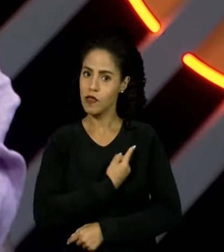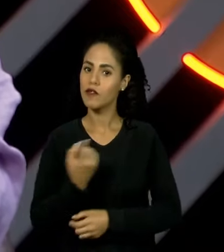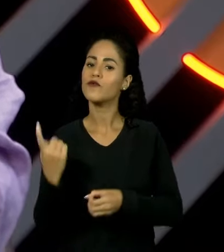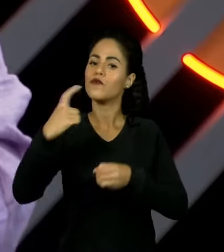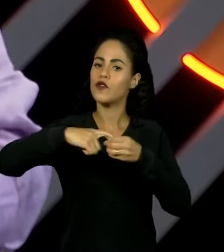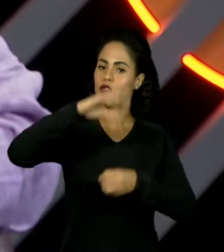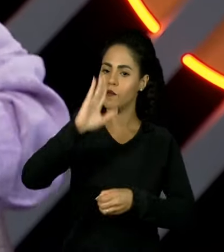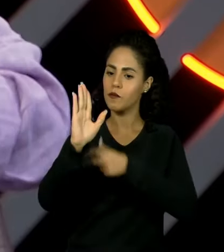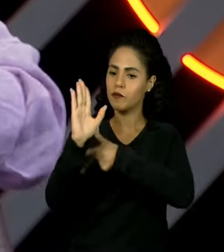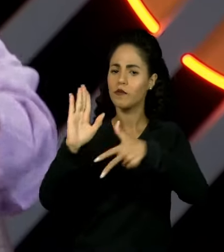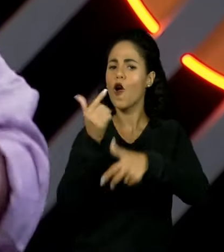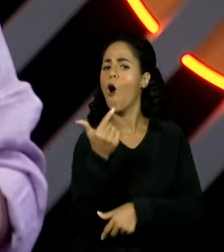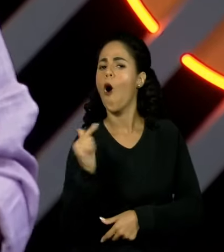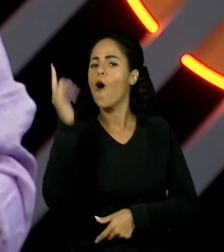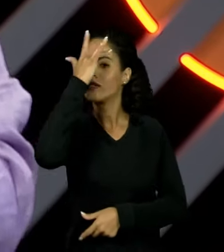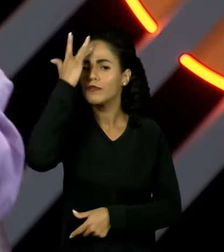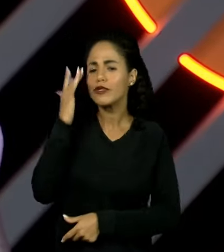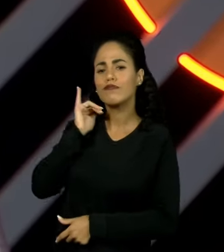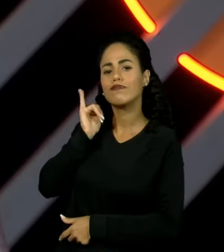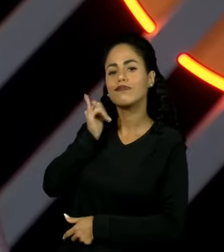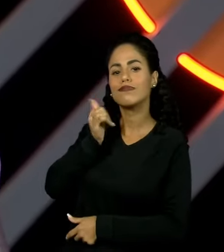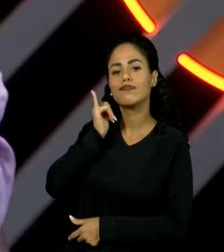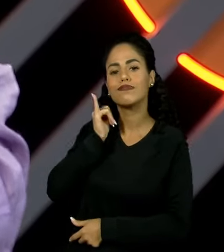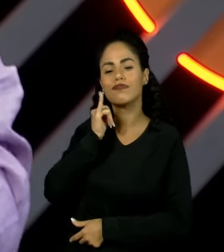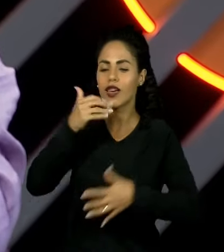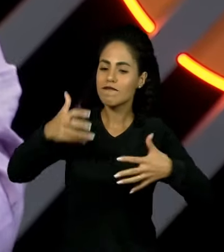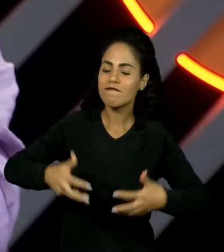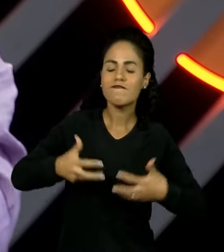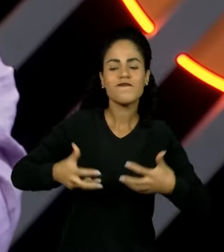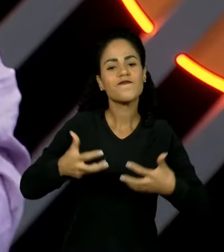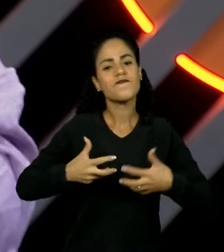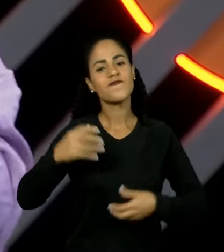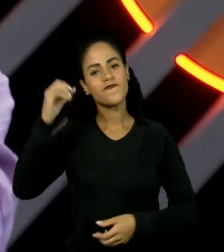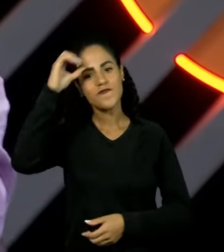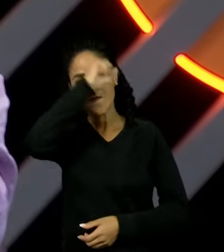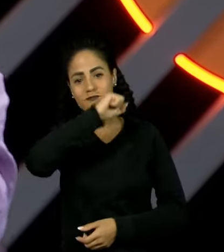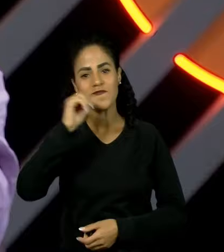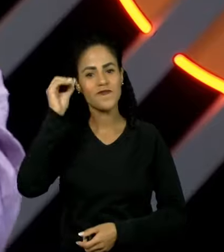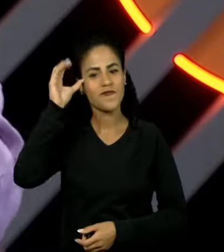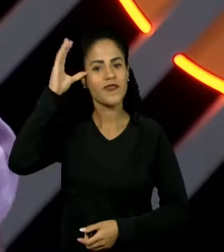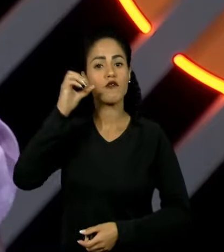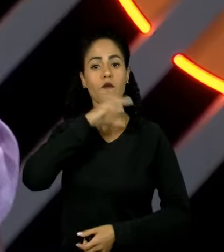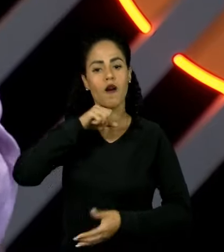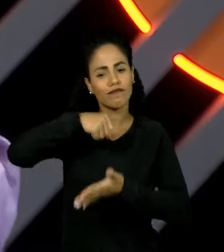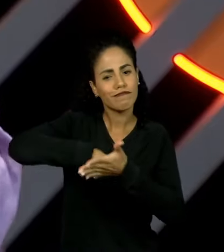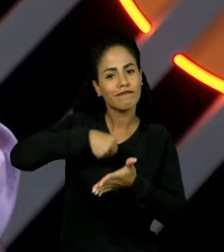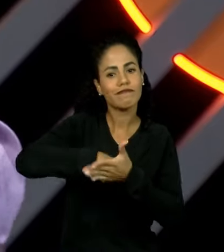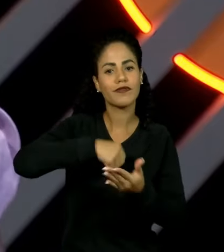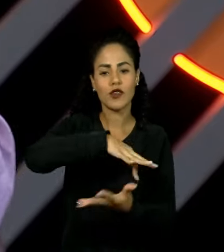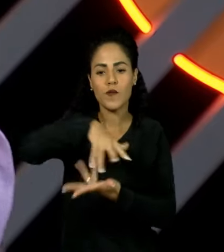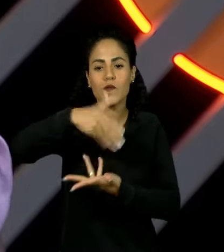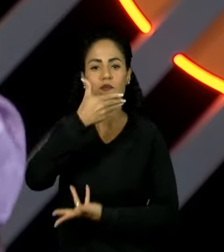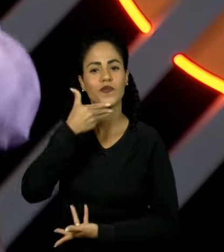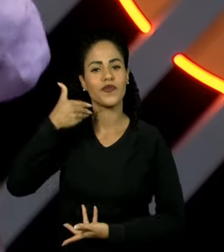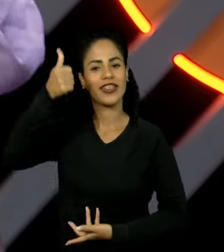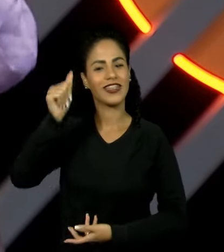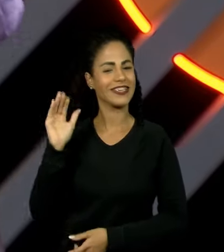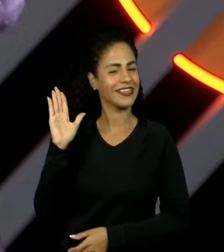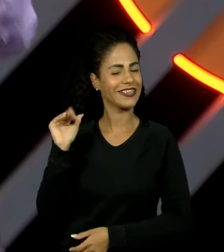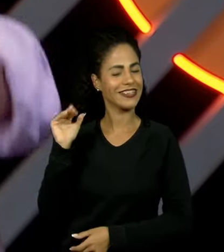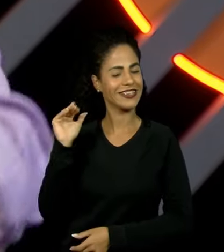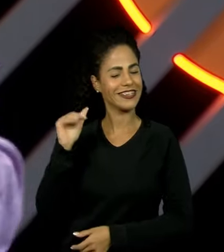volta com outras histórias inspiradoras de pessoas que lutam para que o mundo seja melhor.